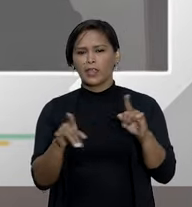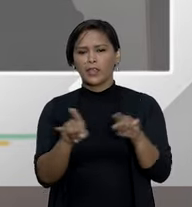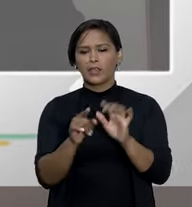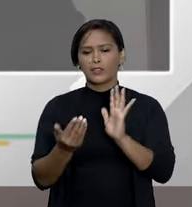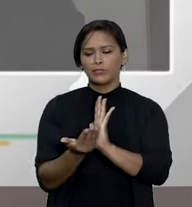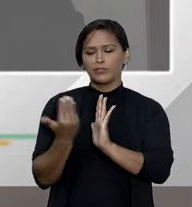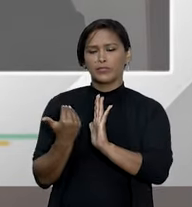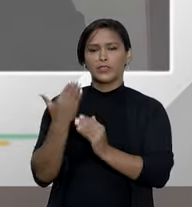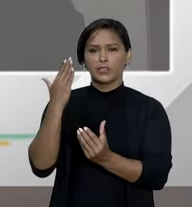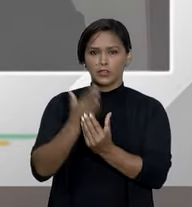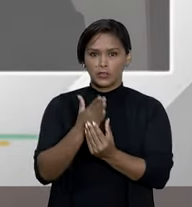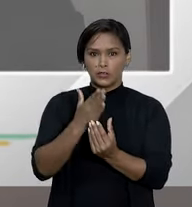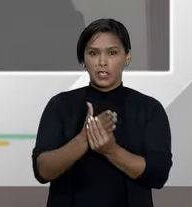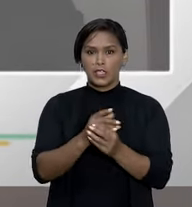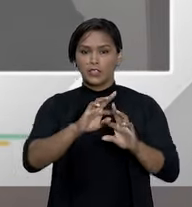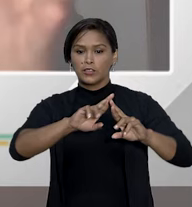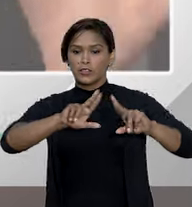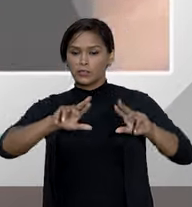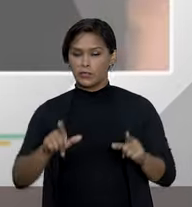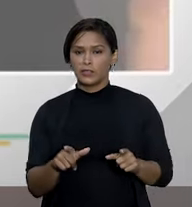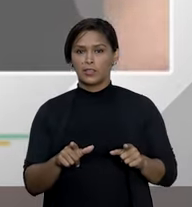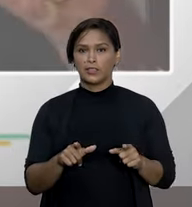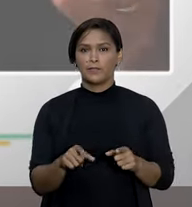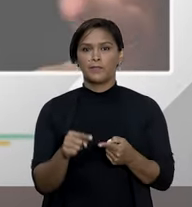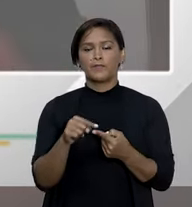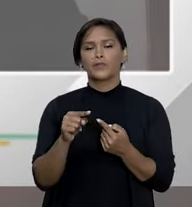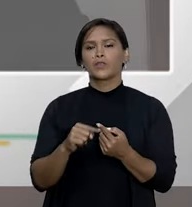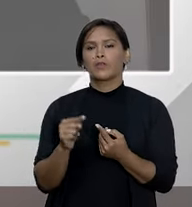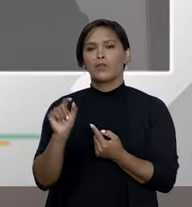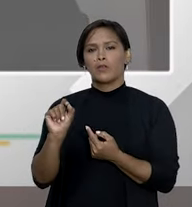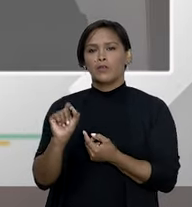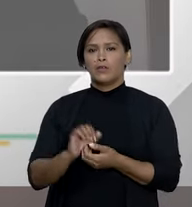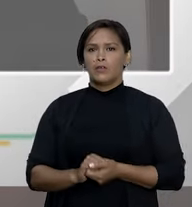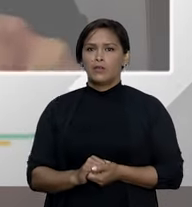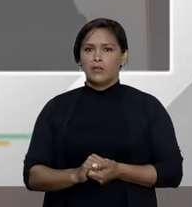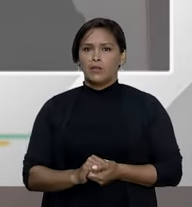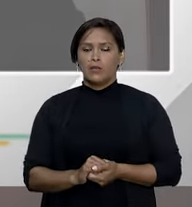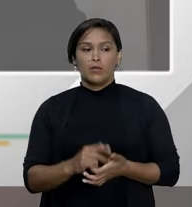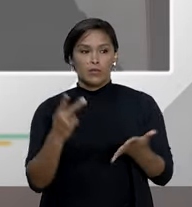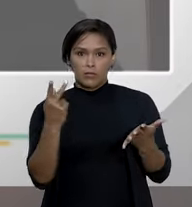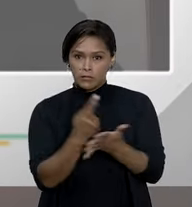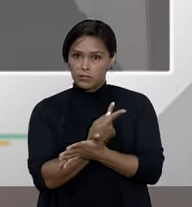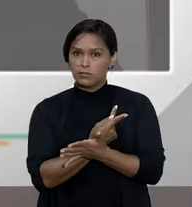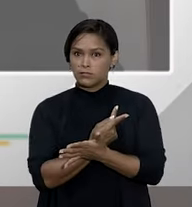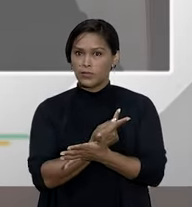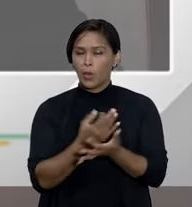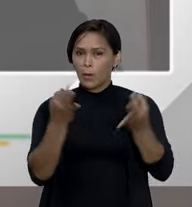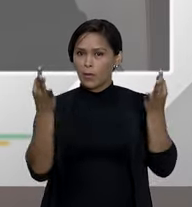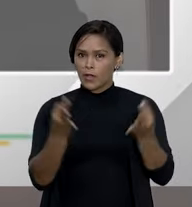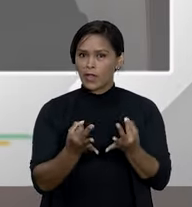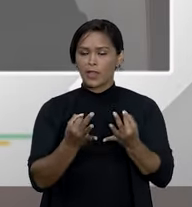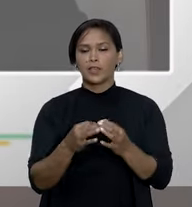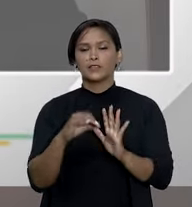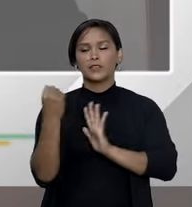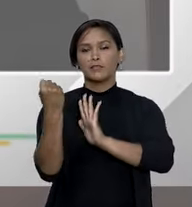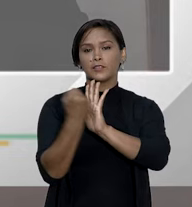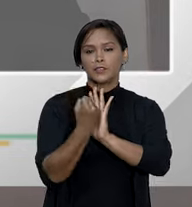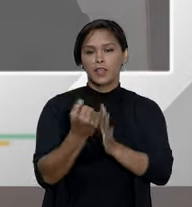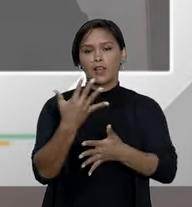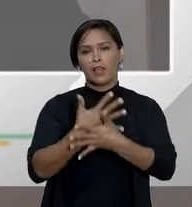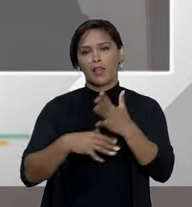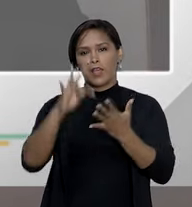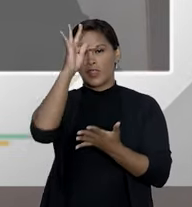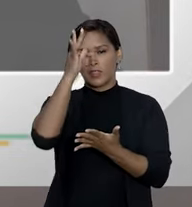que faz distinções o correto a tese eles fixaram a tese 990